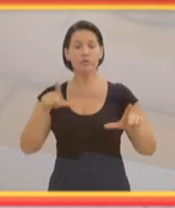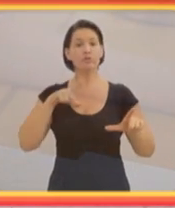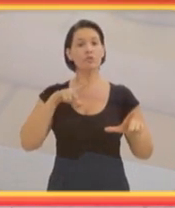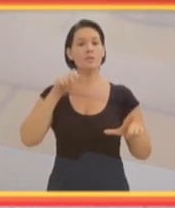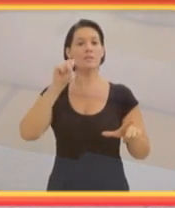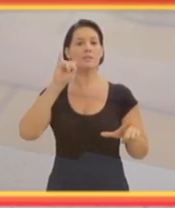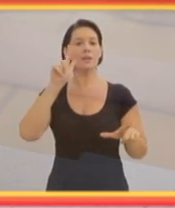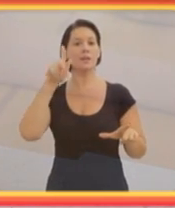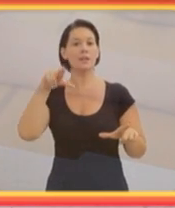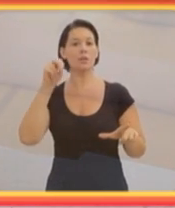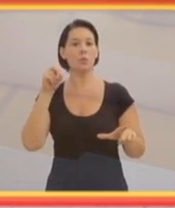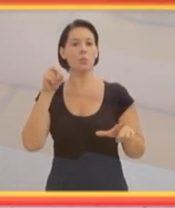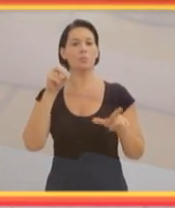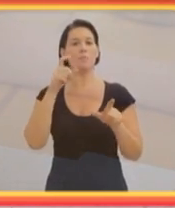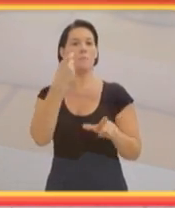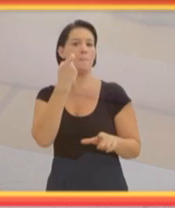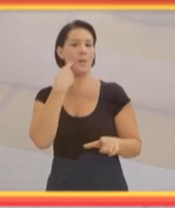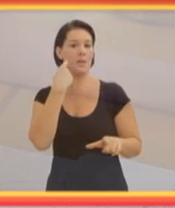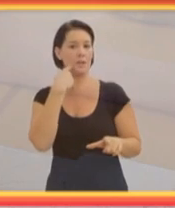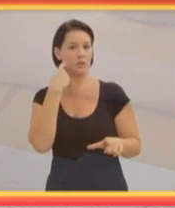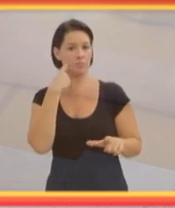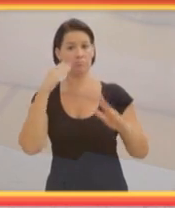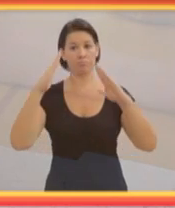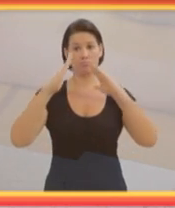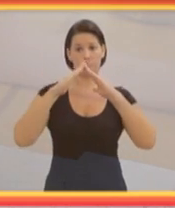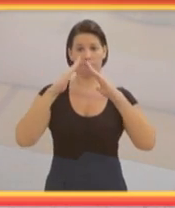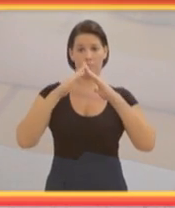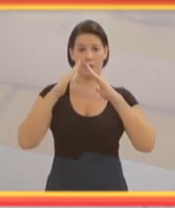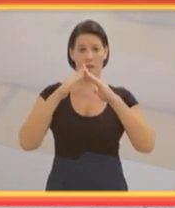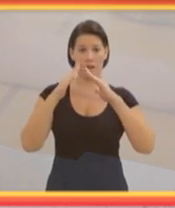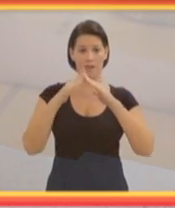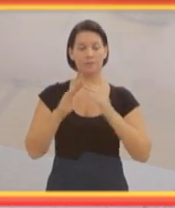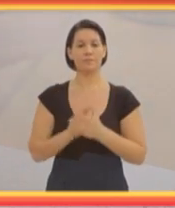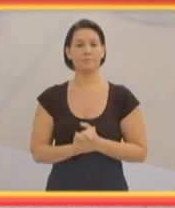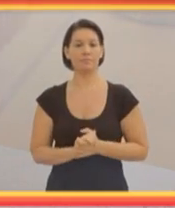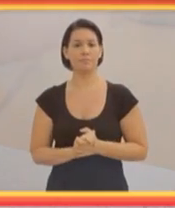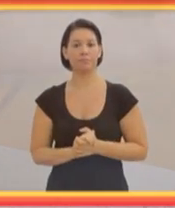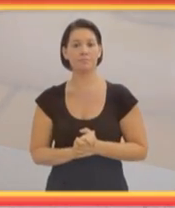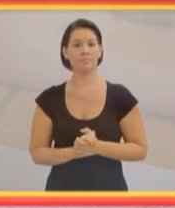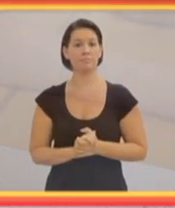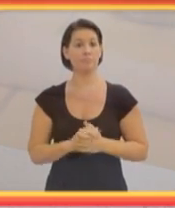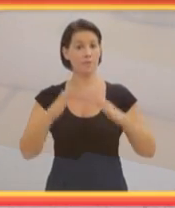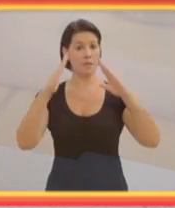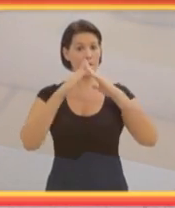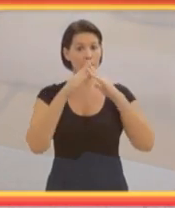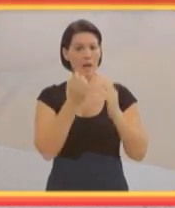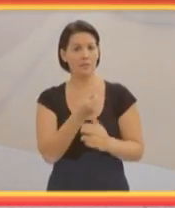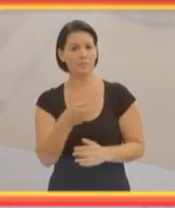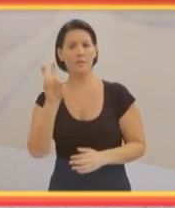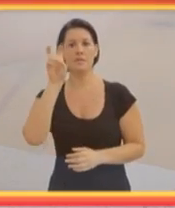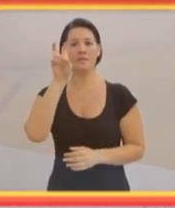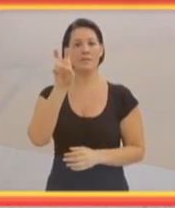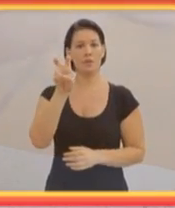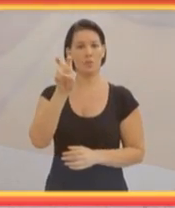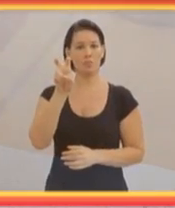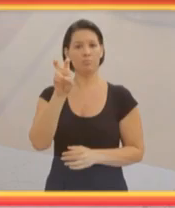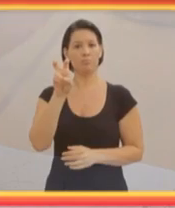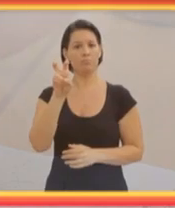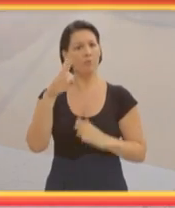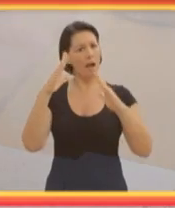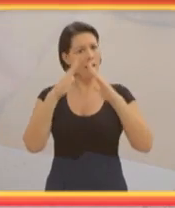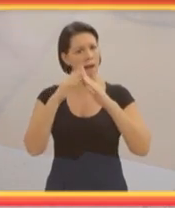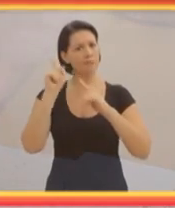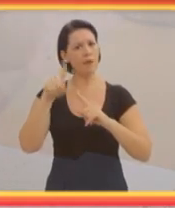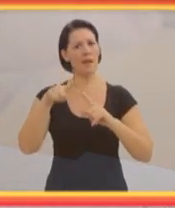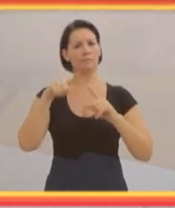sob o signo de peixes, numa casa de, que é a casa círculo, que uma casa de entretenimento, de